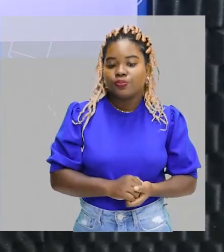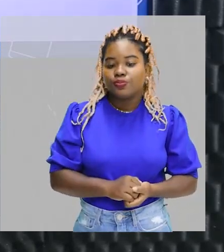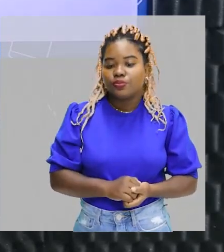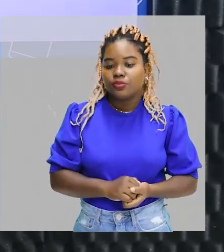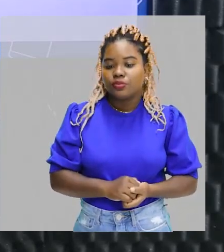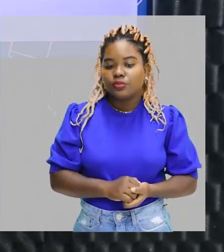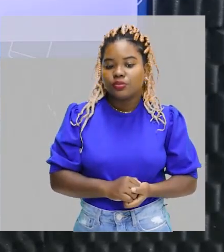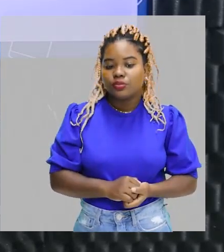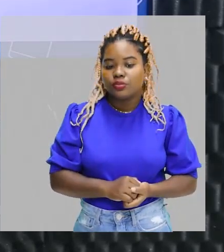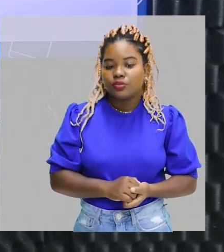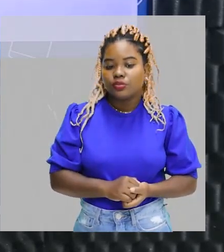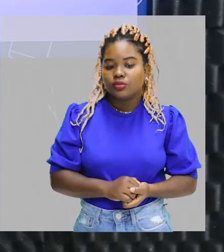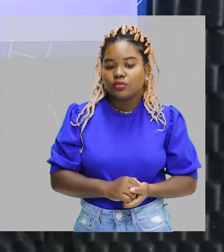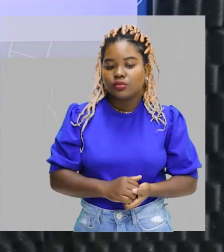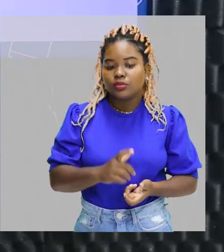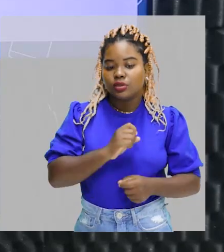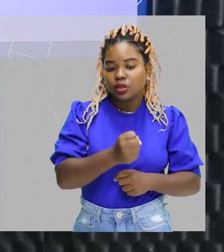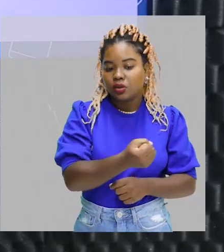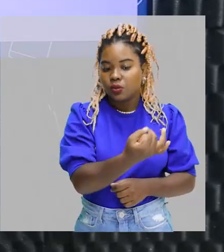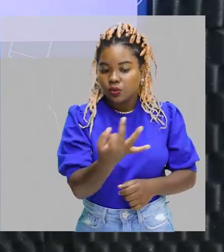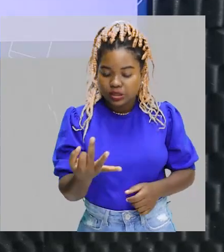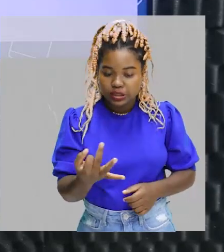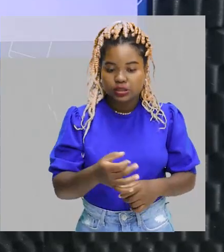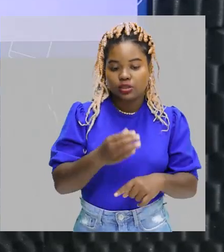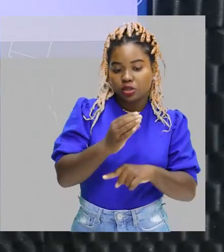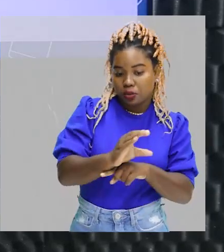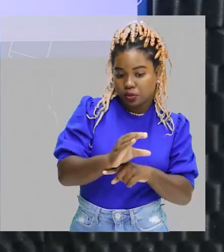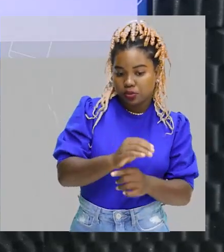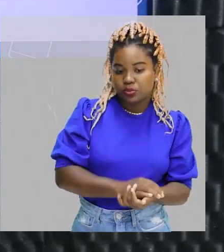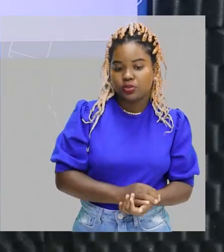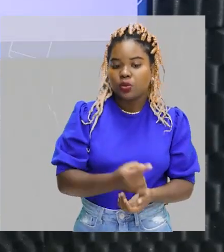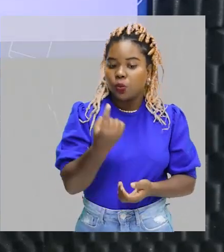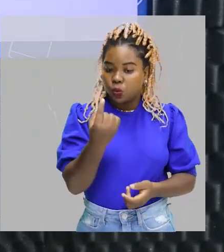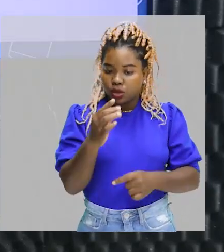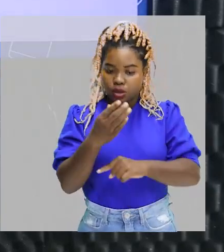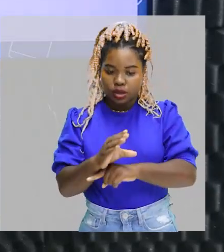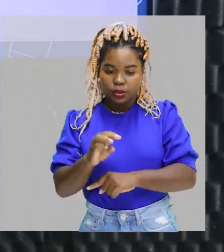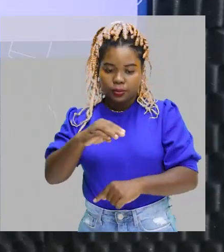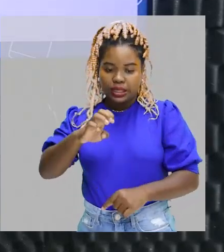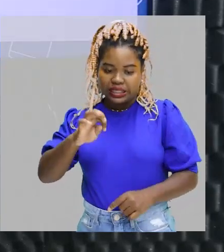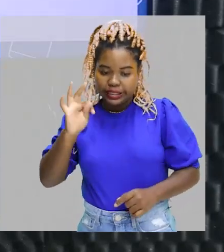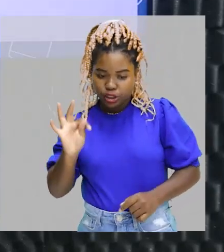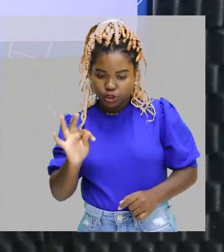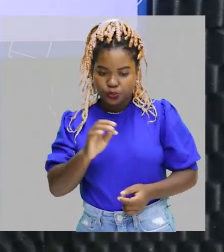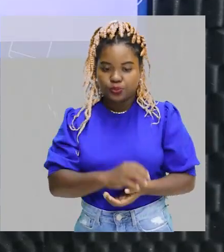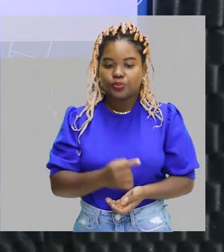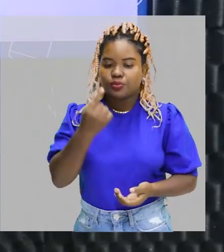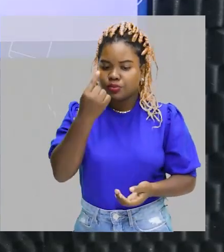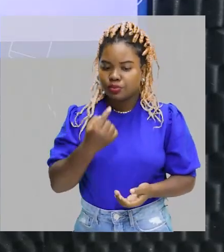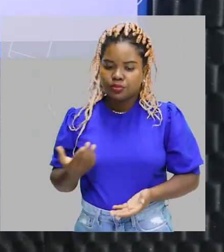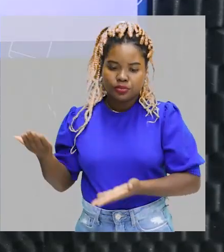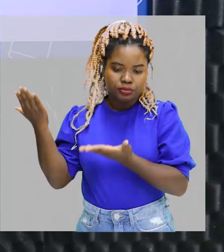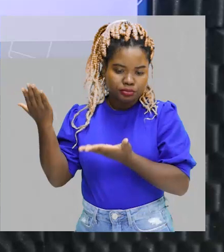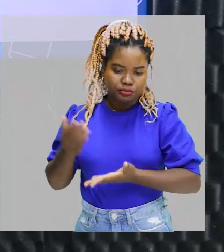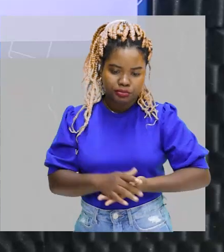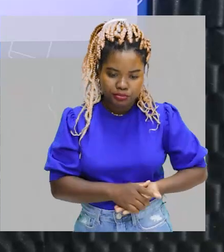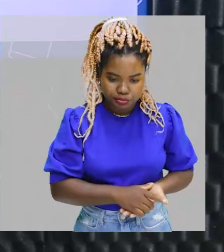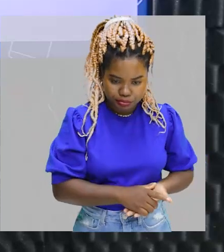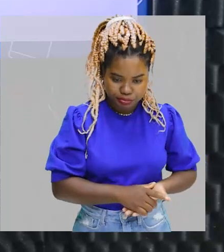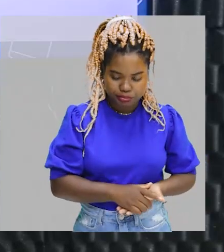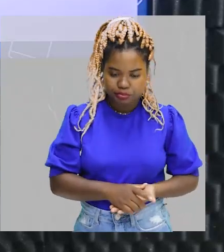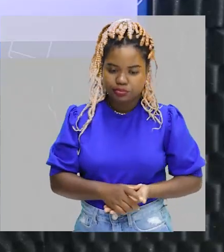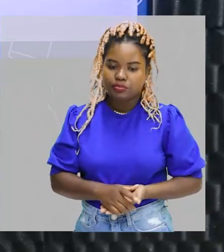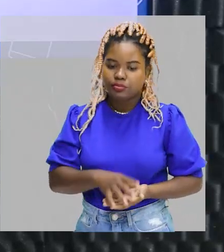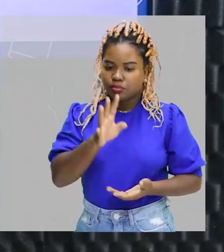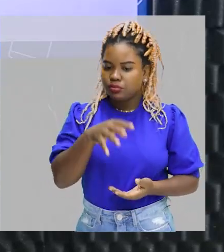O prefixo indicando a quantidade de carbonos, né? Um carbono, prefixo, mete. O intermediário vai